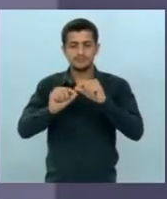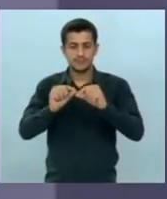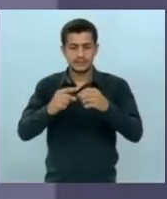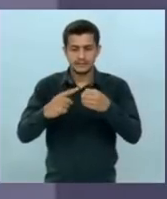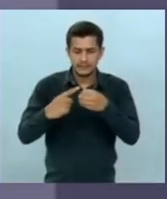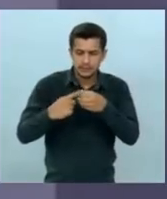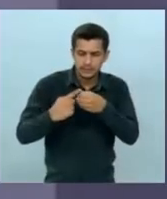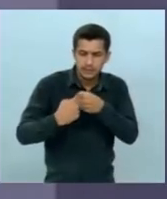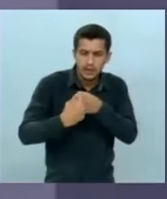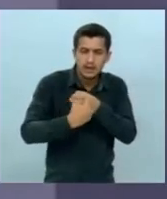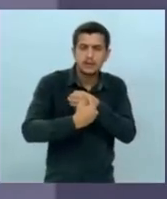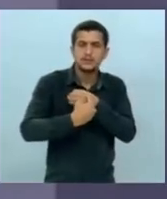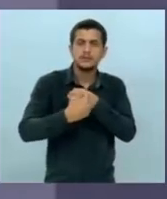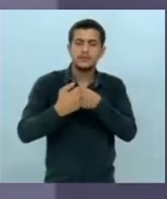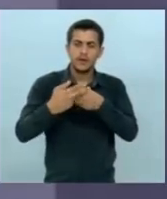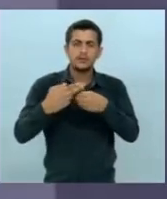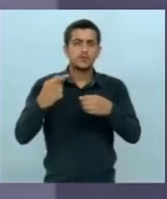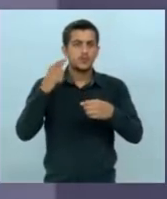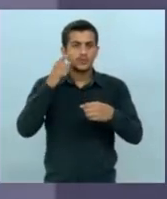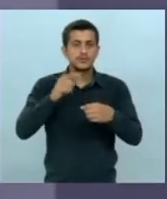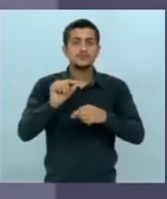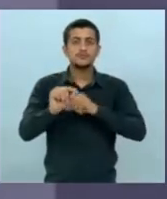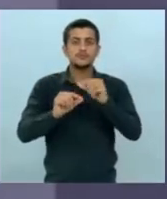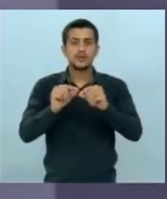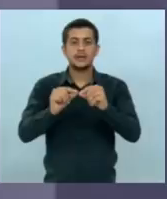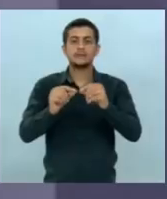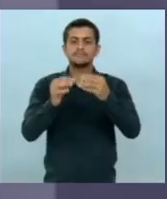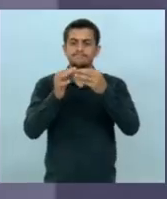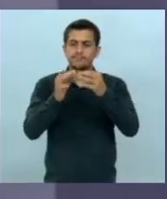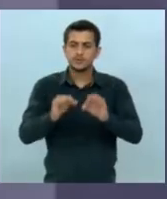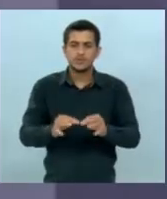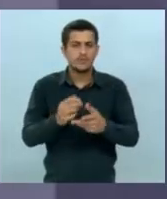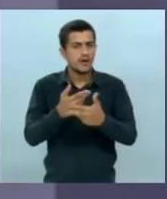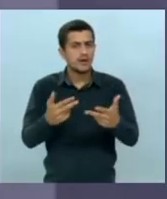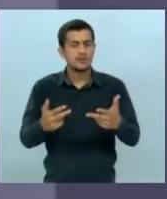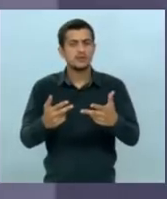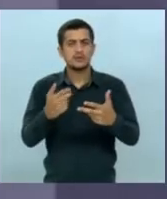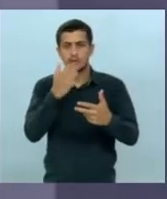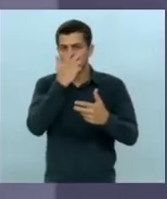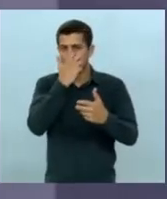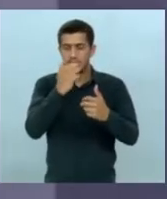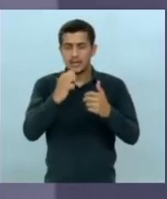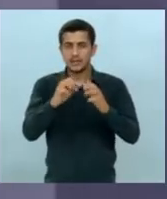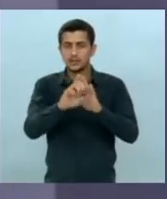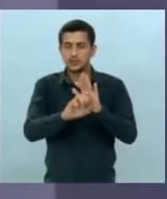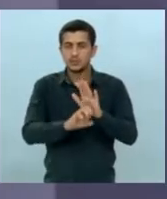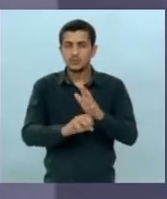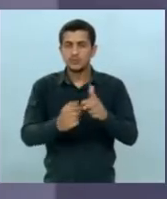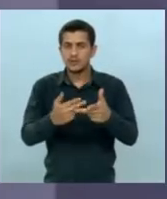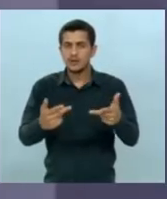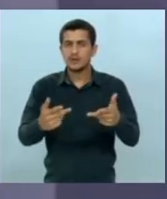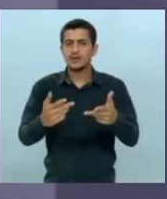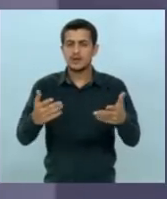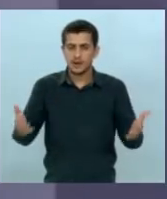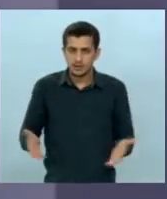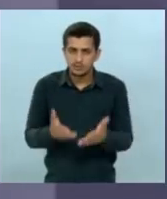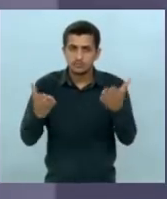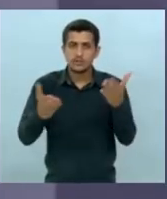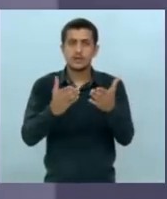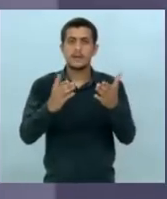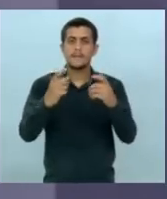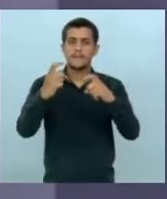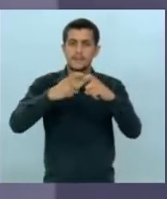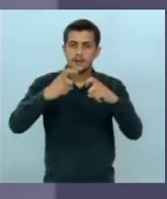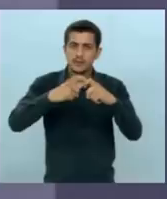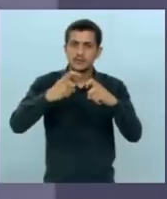levar a medicina para o interior significa levar estrutura significa levar médico incentivar o médico para que fique